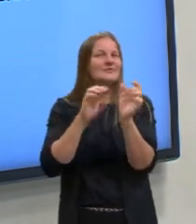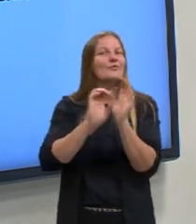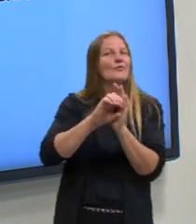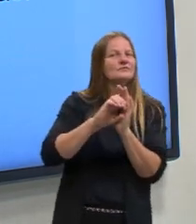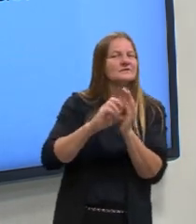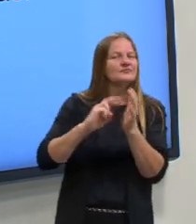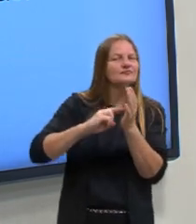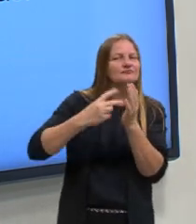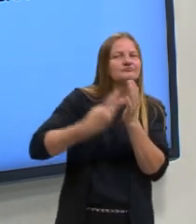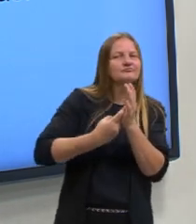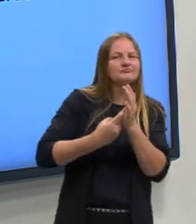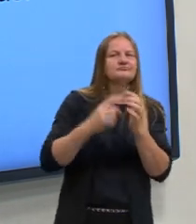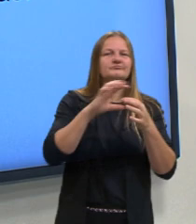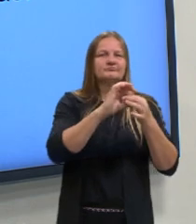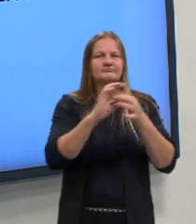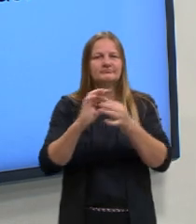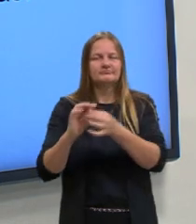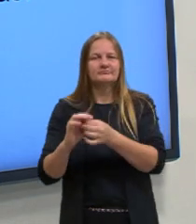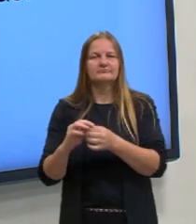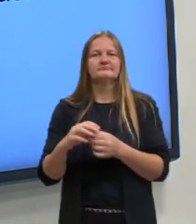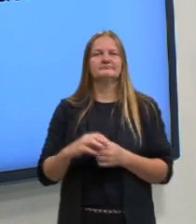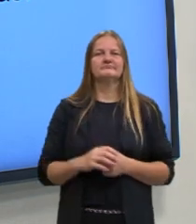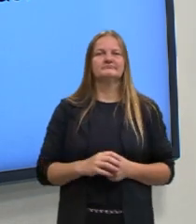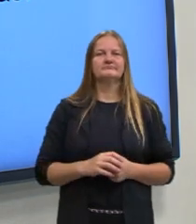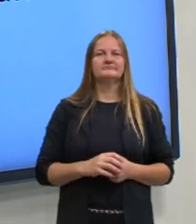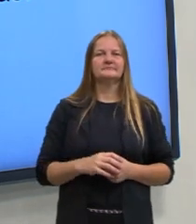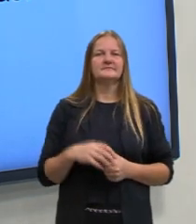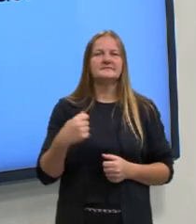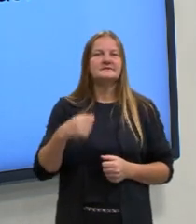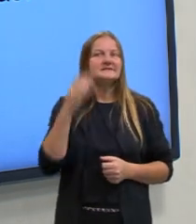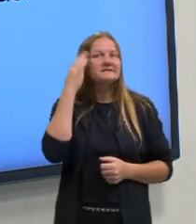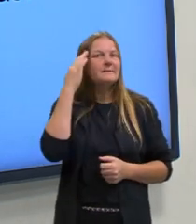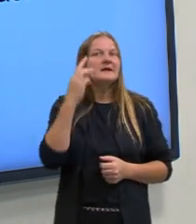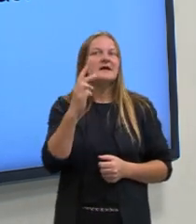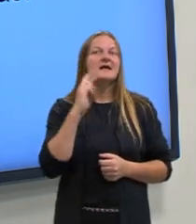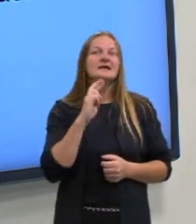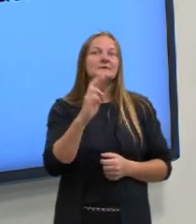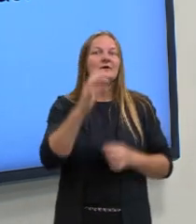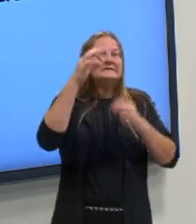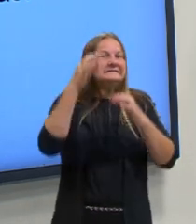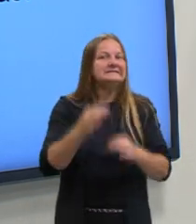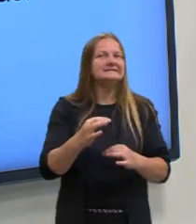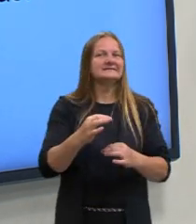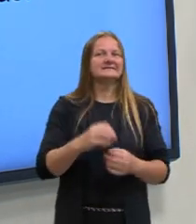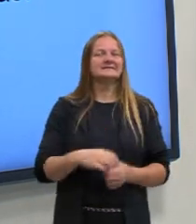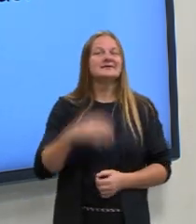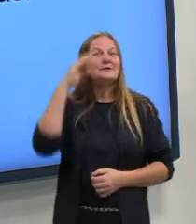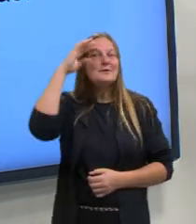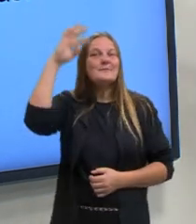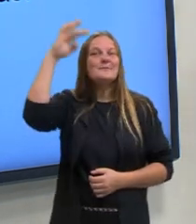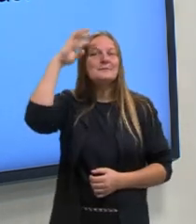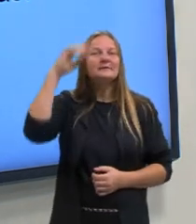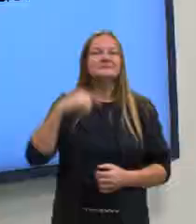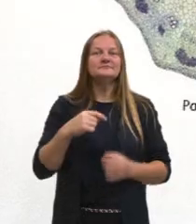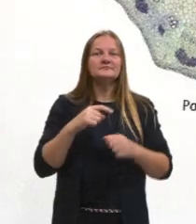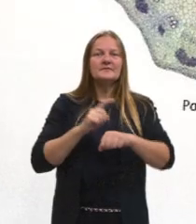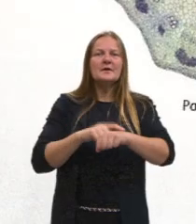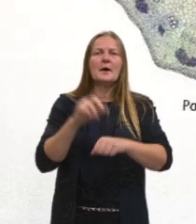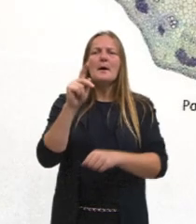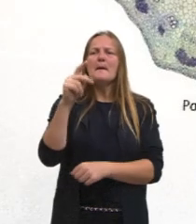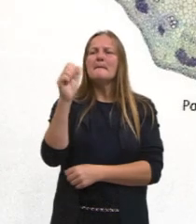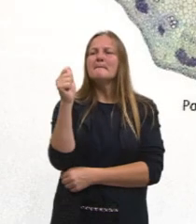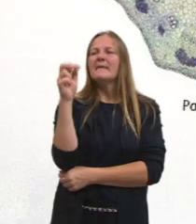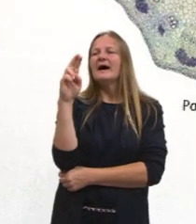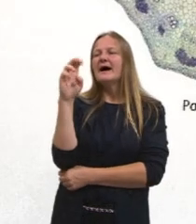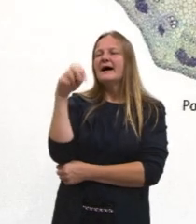bolar lá um probleminha, uma situação, para saber a resposta correta. Imagina, está lá, parênquima,